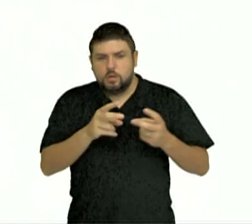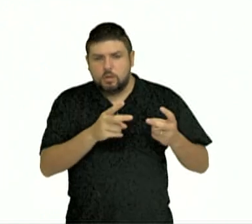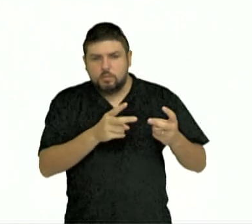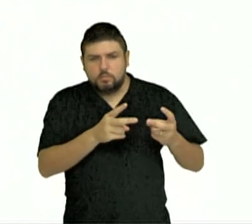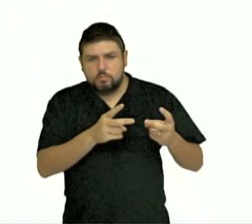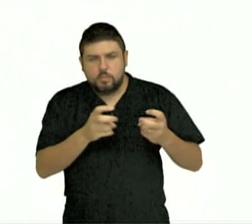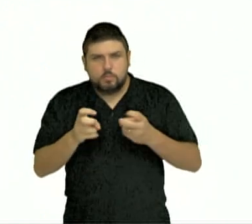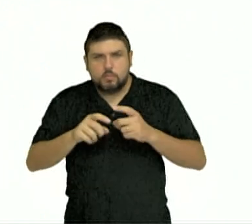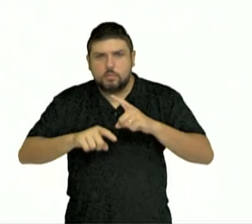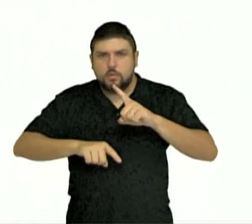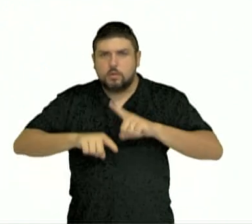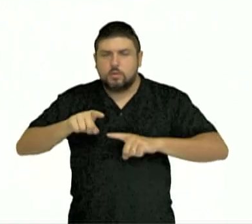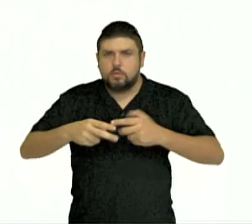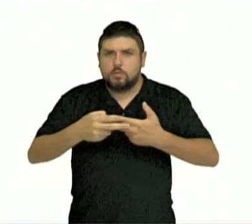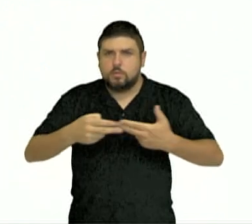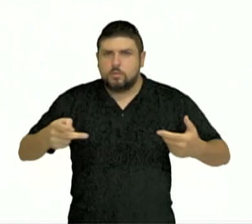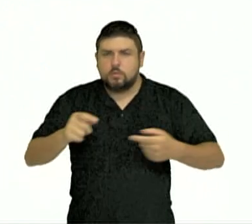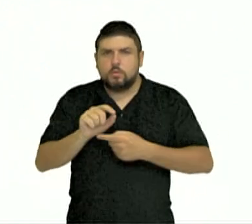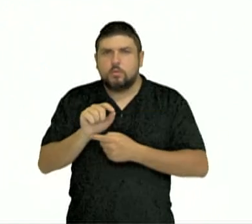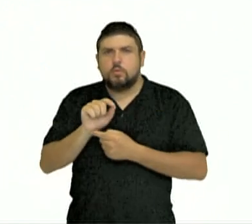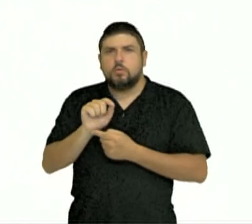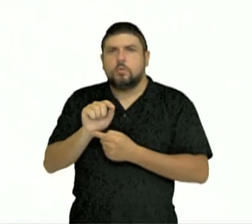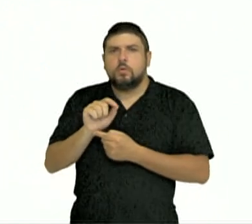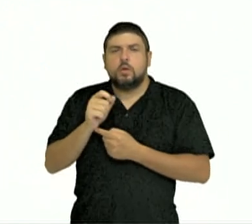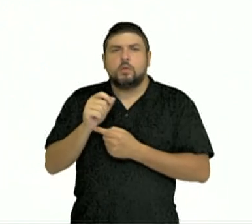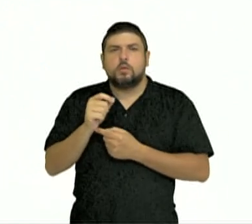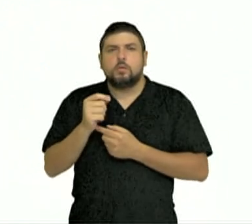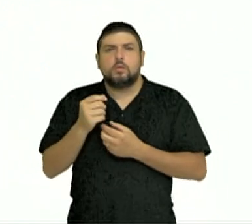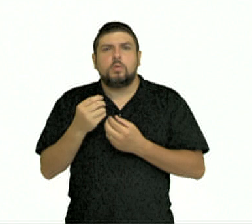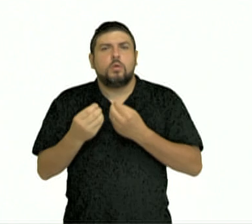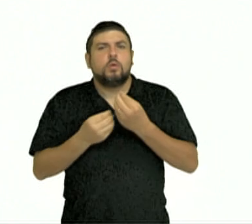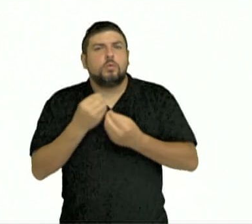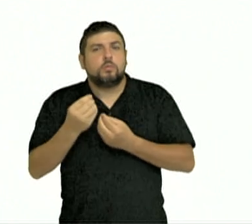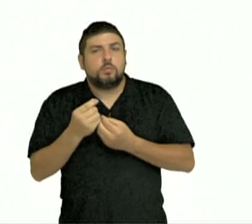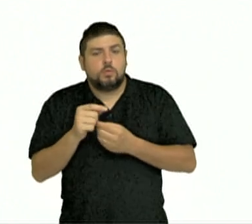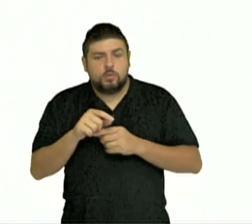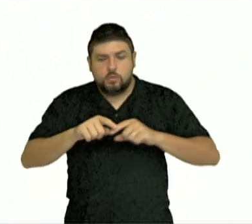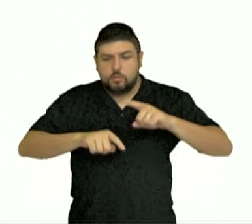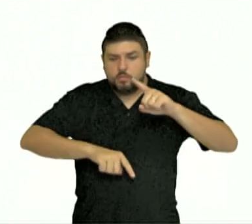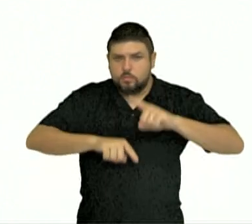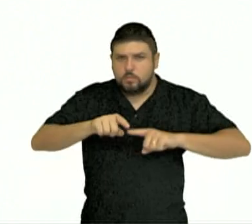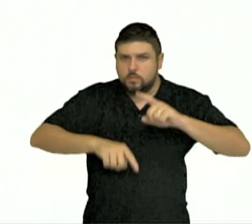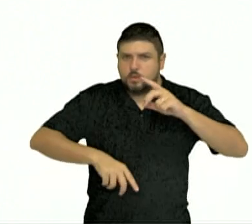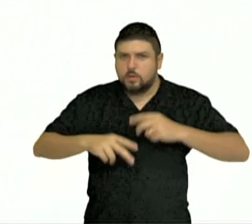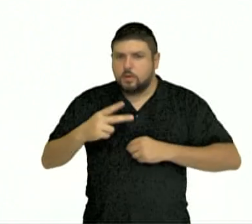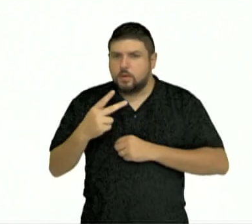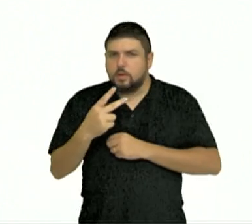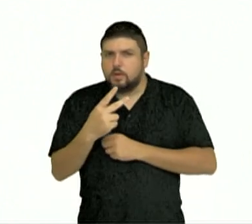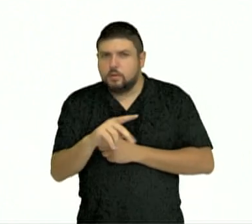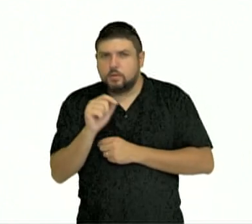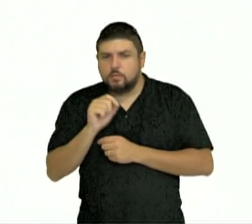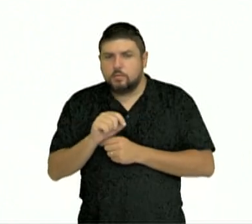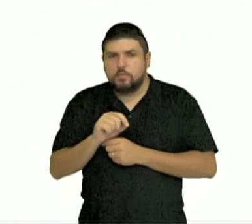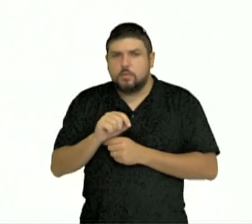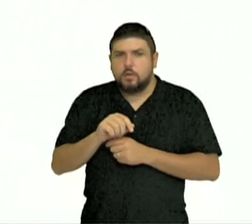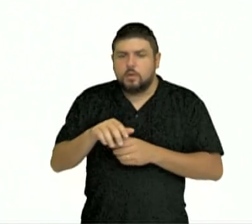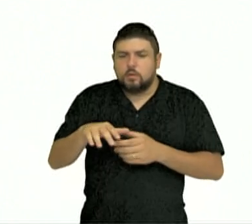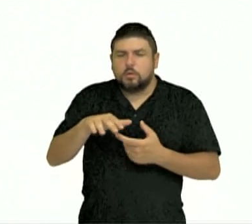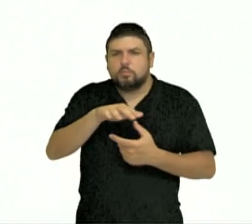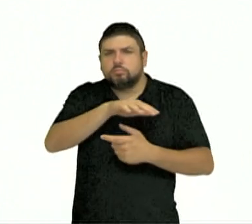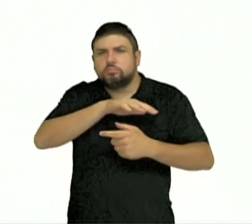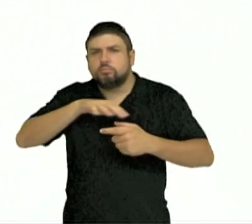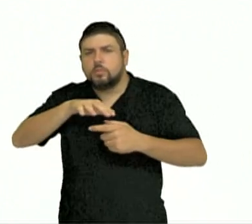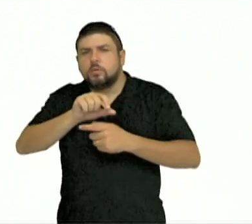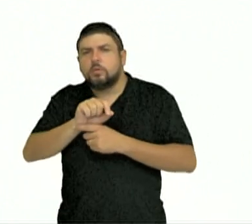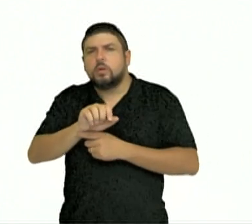ele precisa ser pensado a partir da sua relação entre a sua essência e a sua